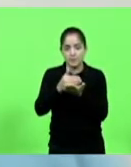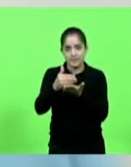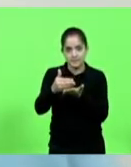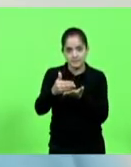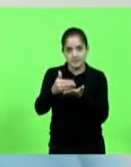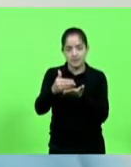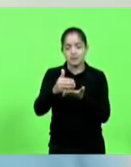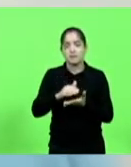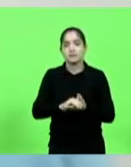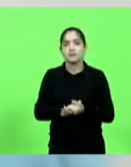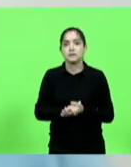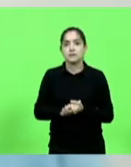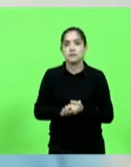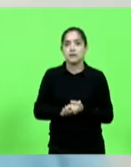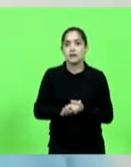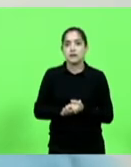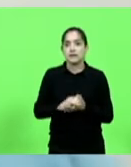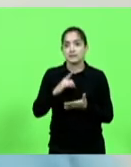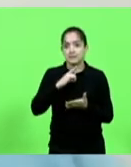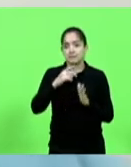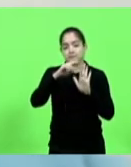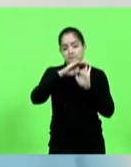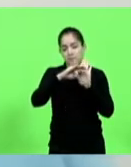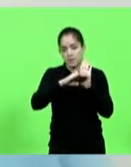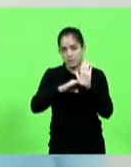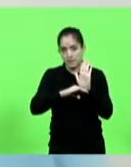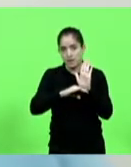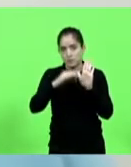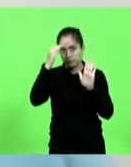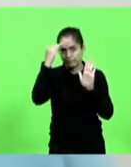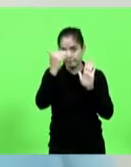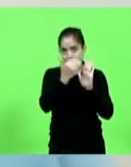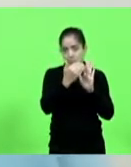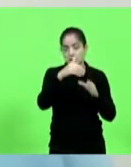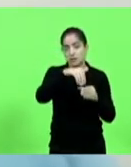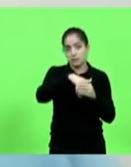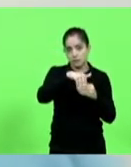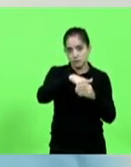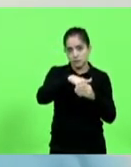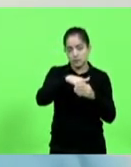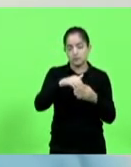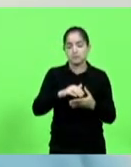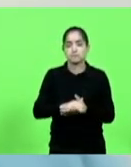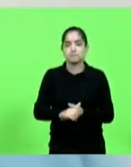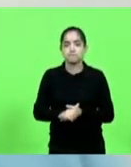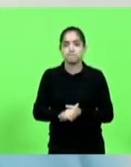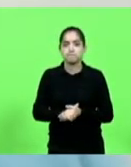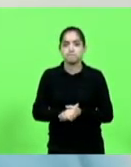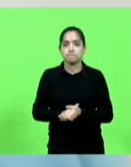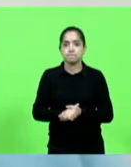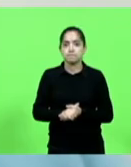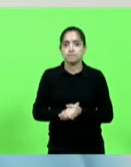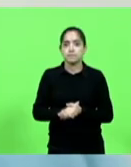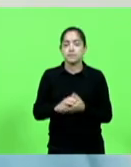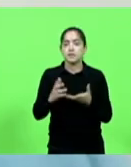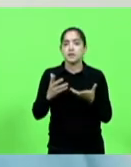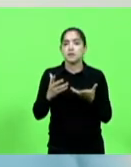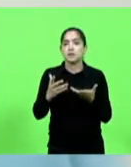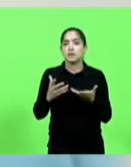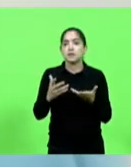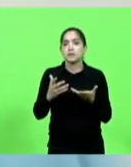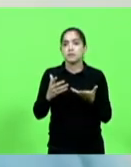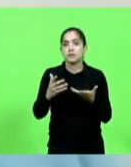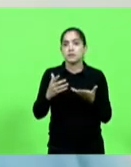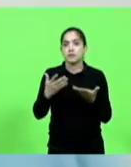nós temos uma pauta também a ser votada em seguida. Eu quero apenas mencionar, então, aos